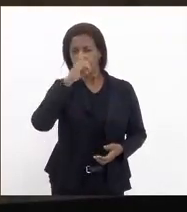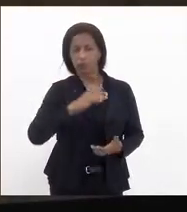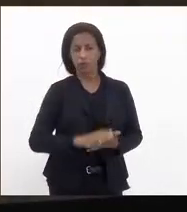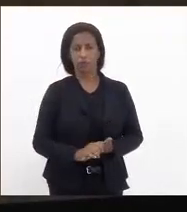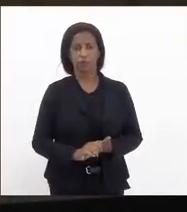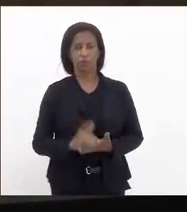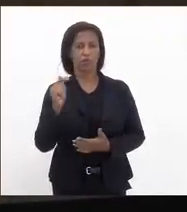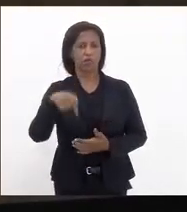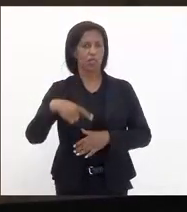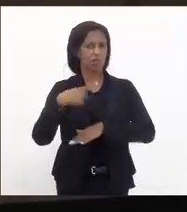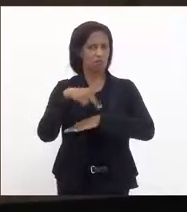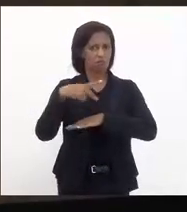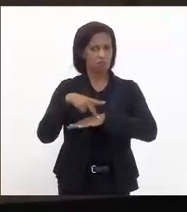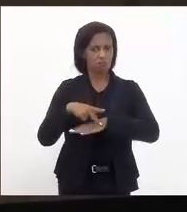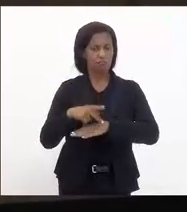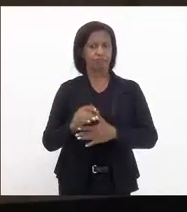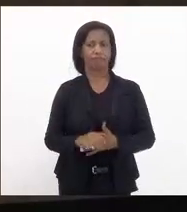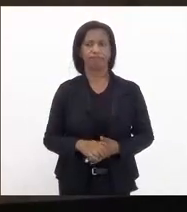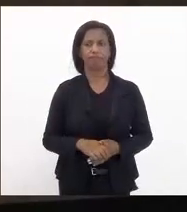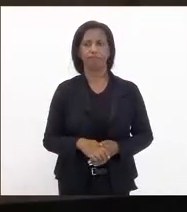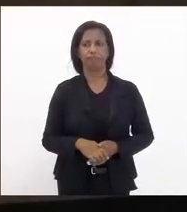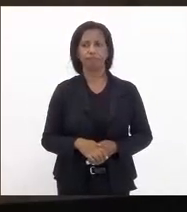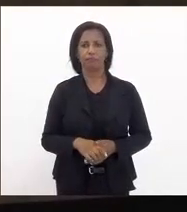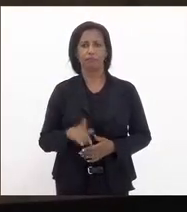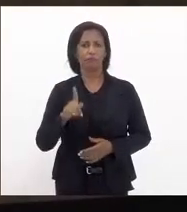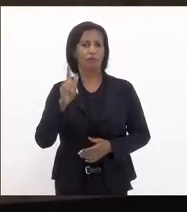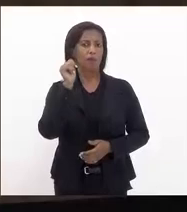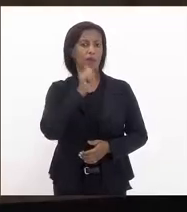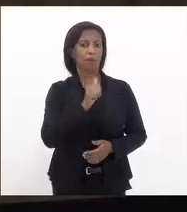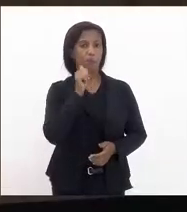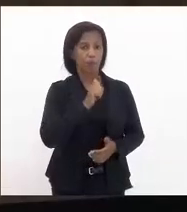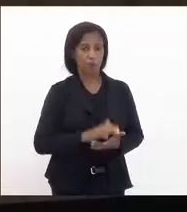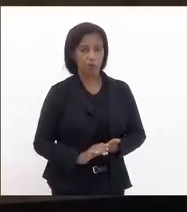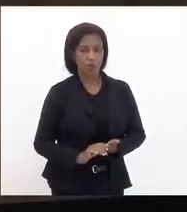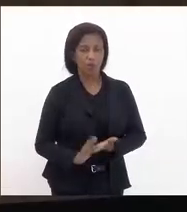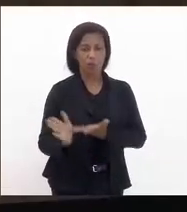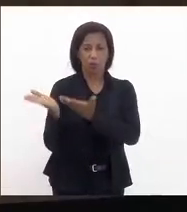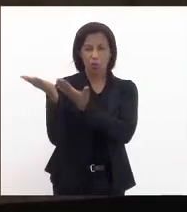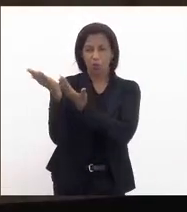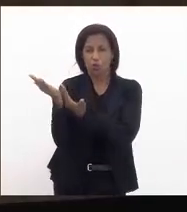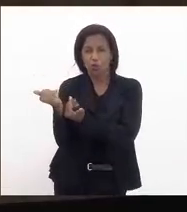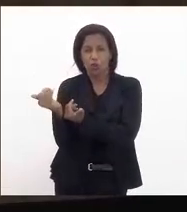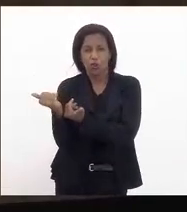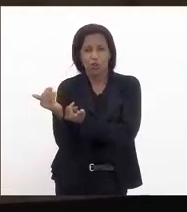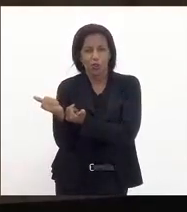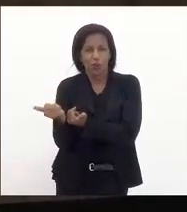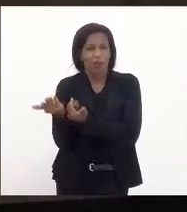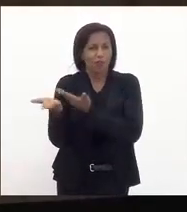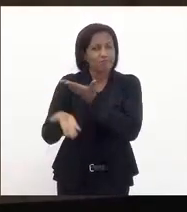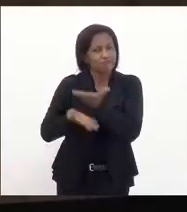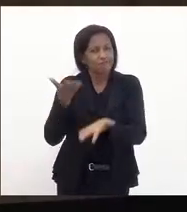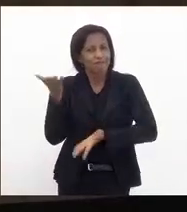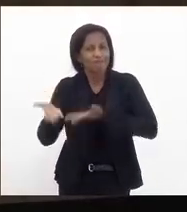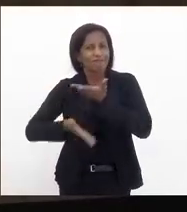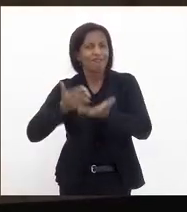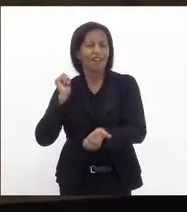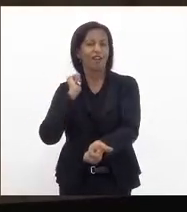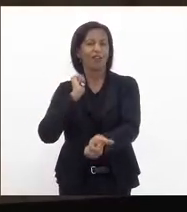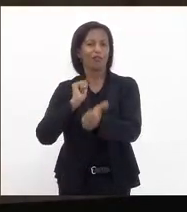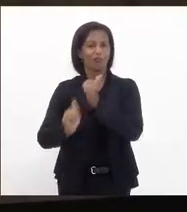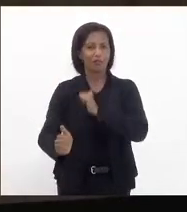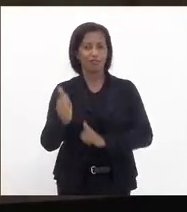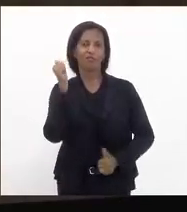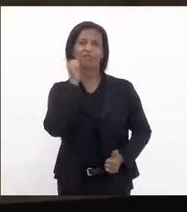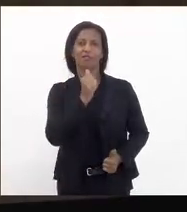nesse país uma mulher uma jovem se dedicar ao futebol